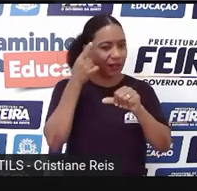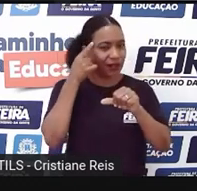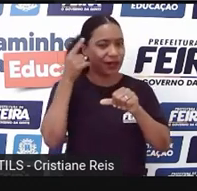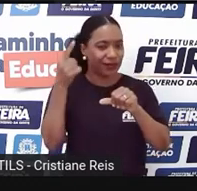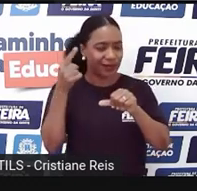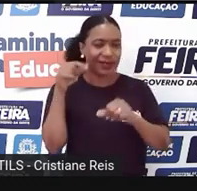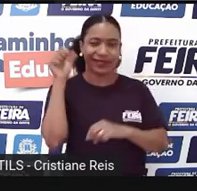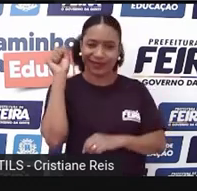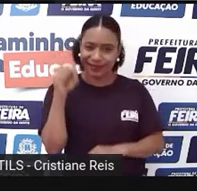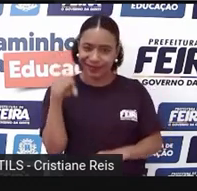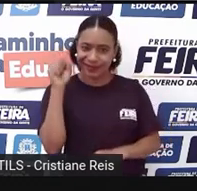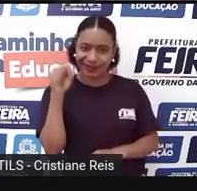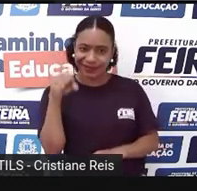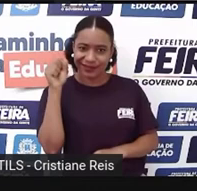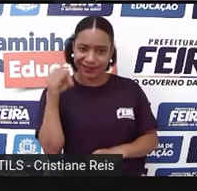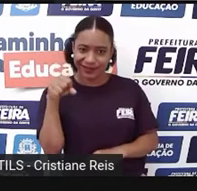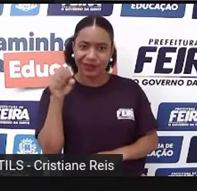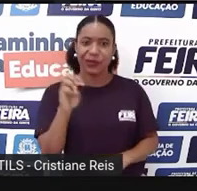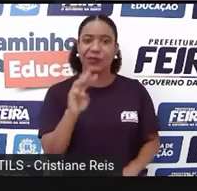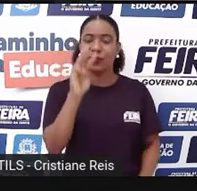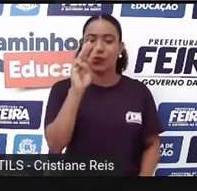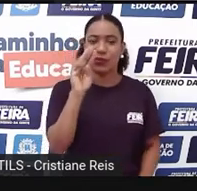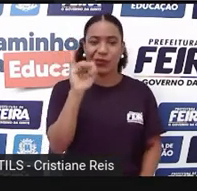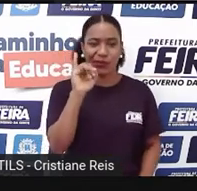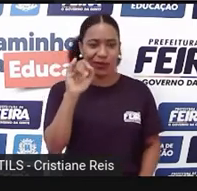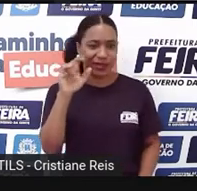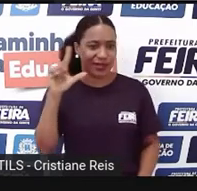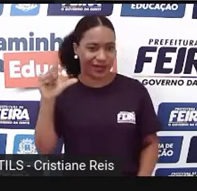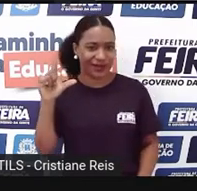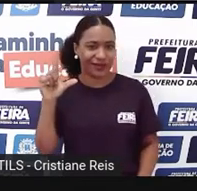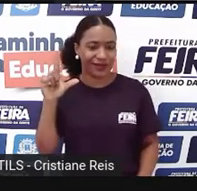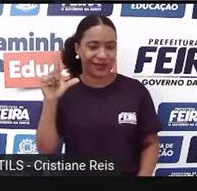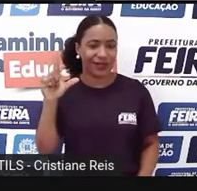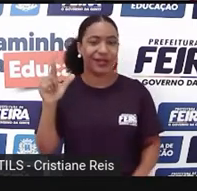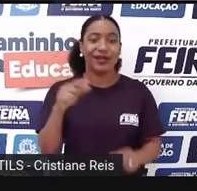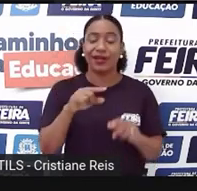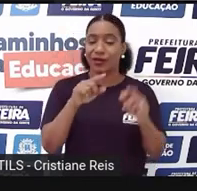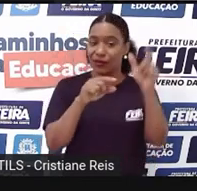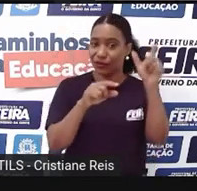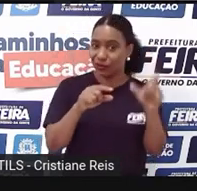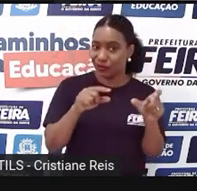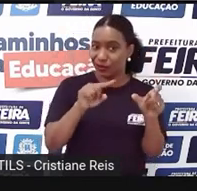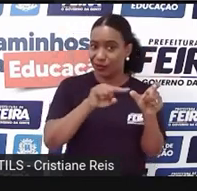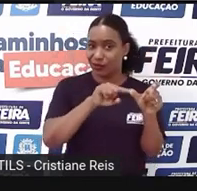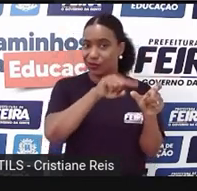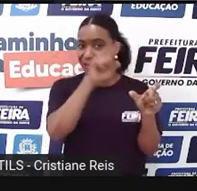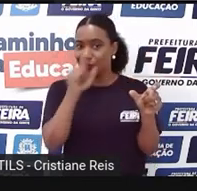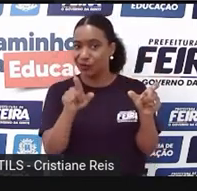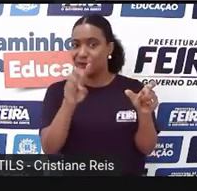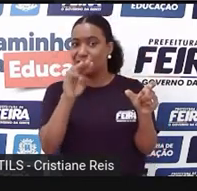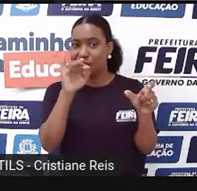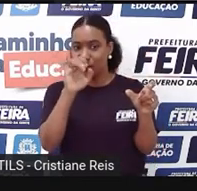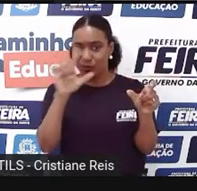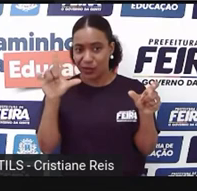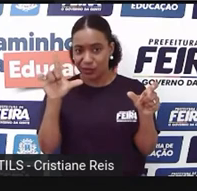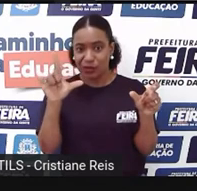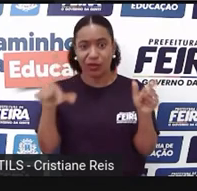afirmativa Ele vem Depois do sujeito Ele passa agora A iniciar A oração